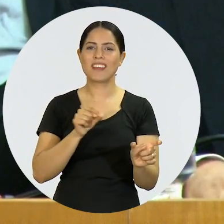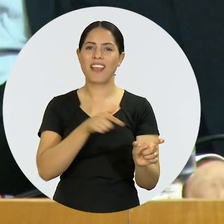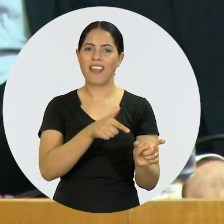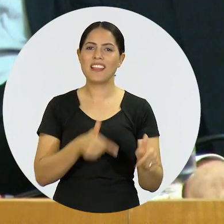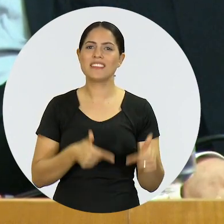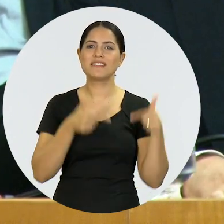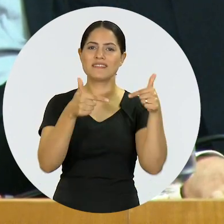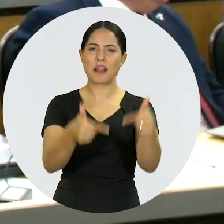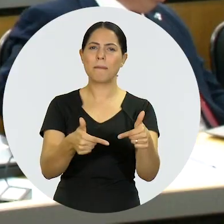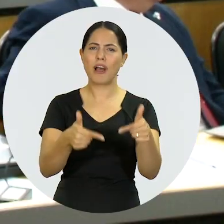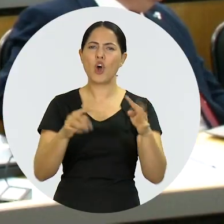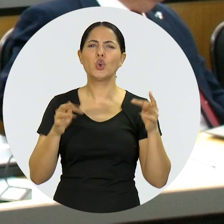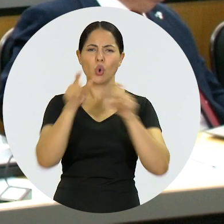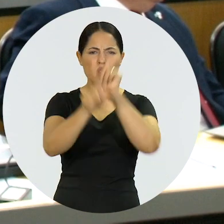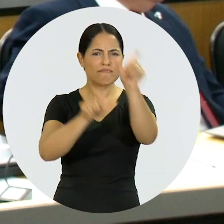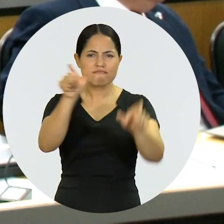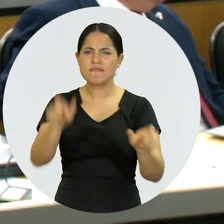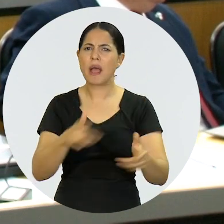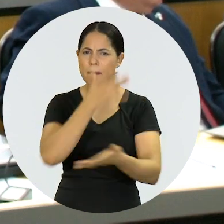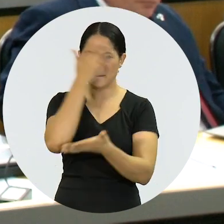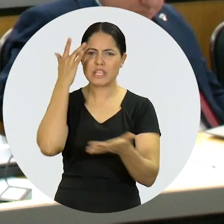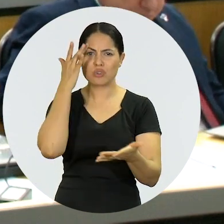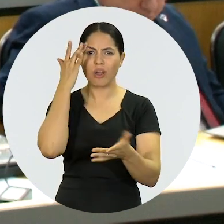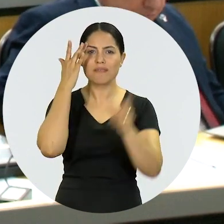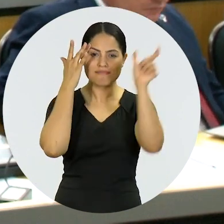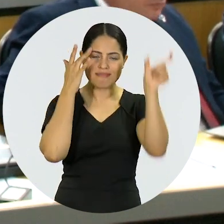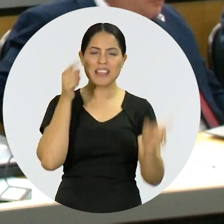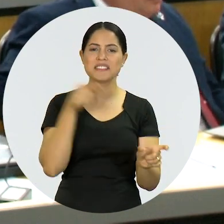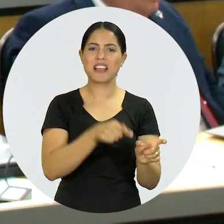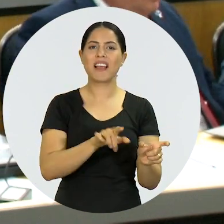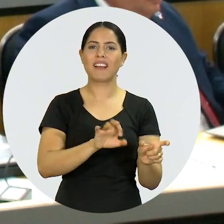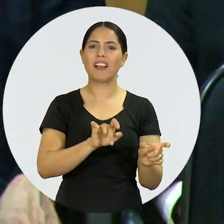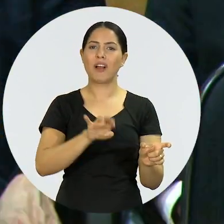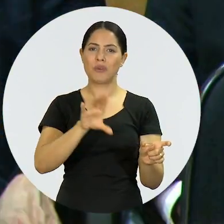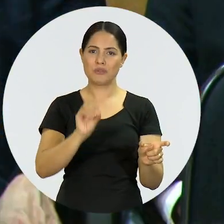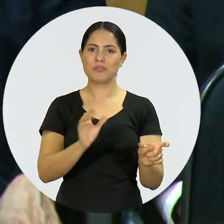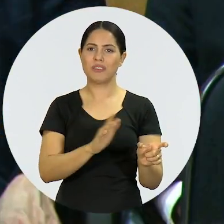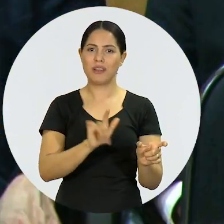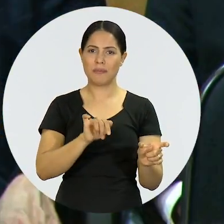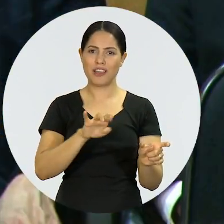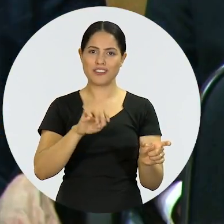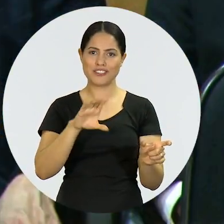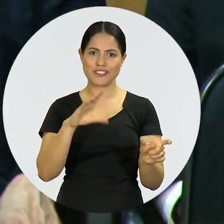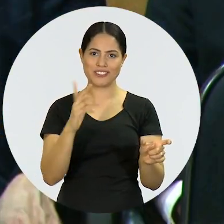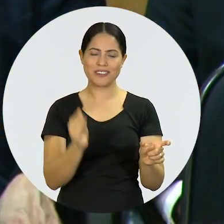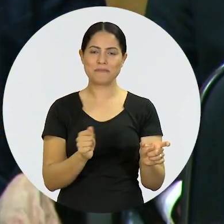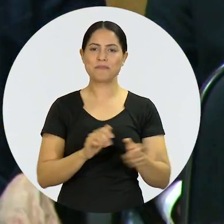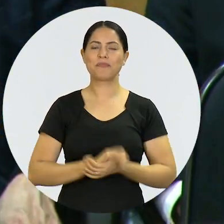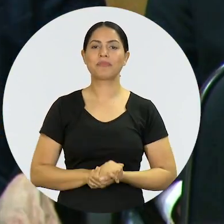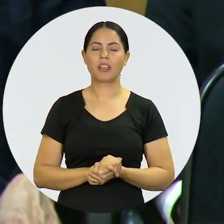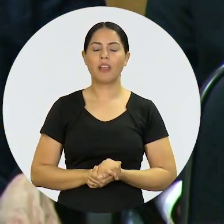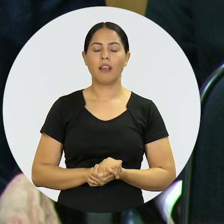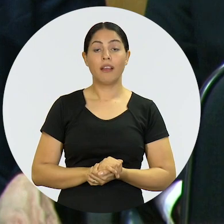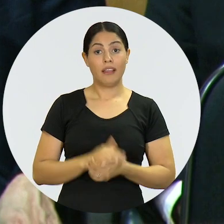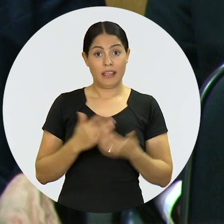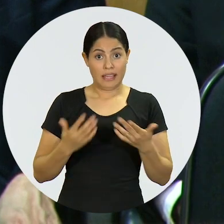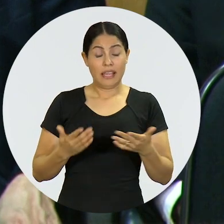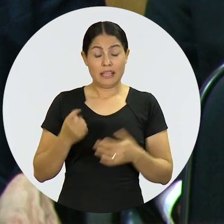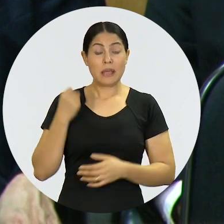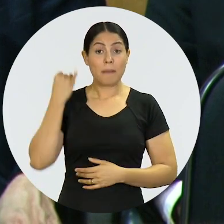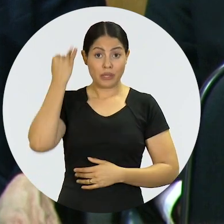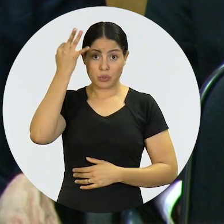sem o trabalho de todos que trabalharam na gestão de Cláudio Lamacchia. E foi num momento desse, numa madrugada,